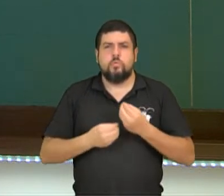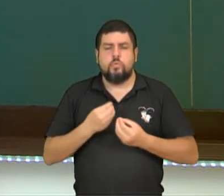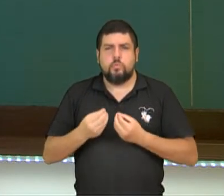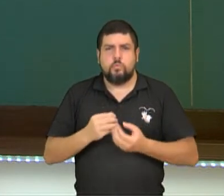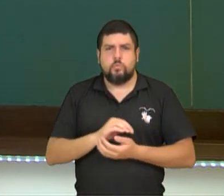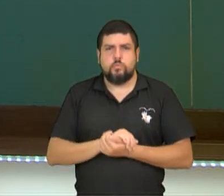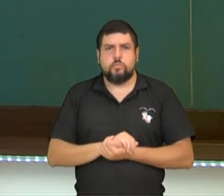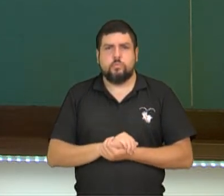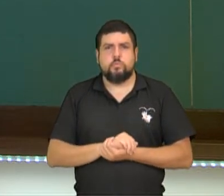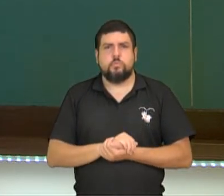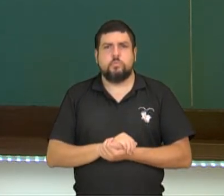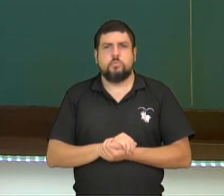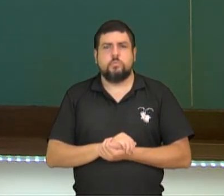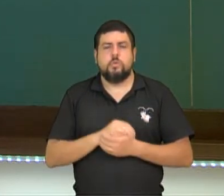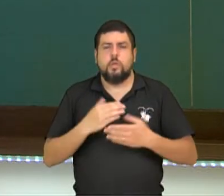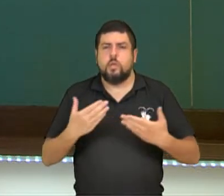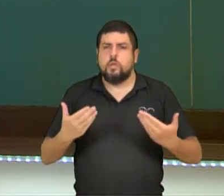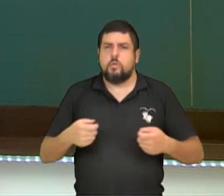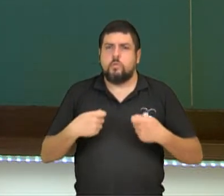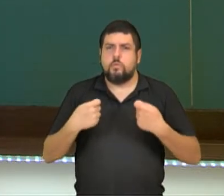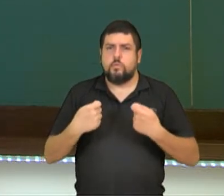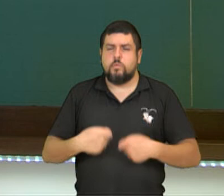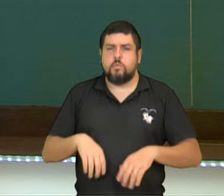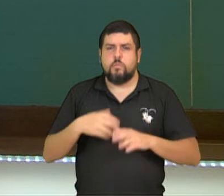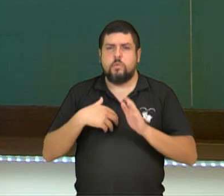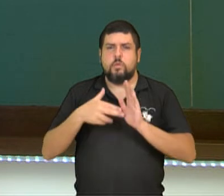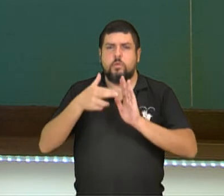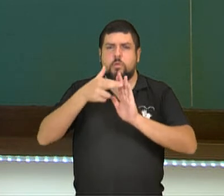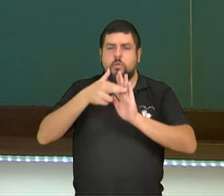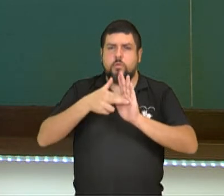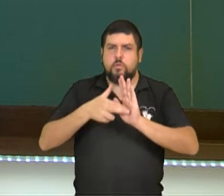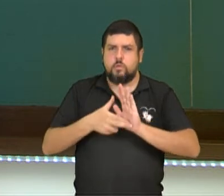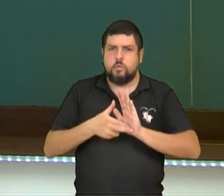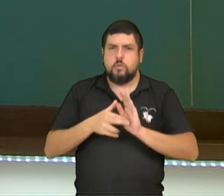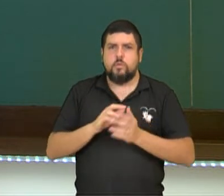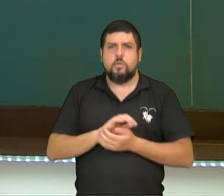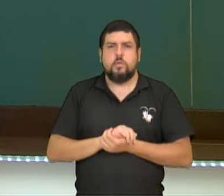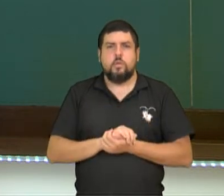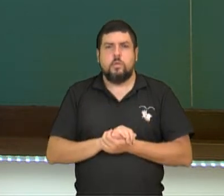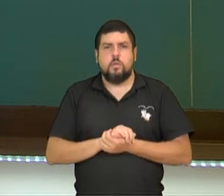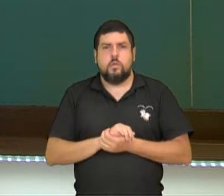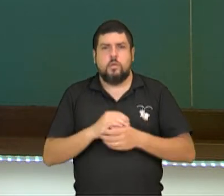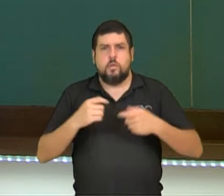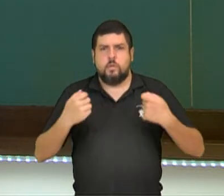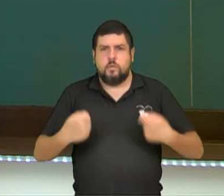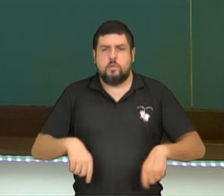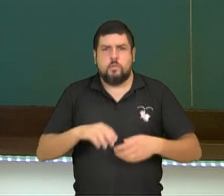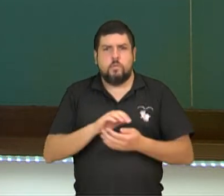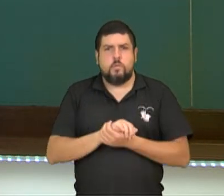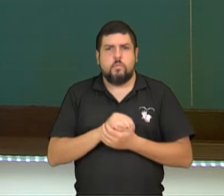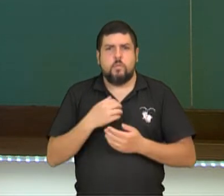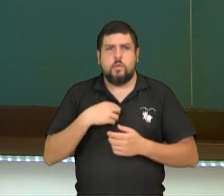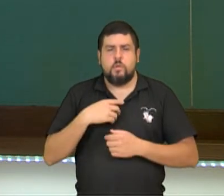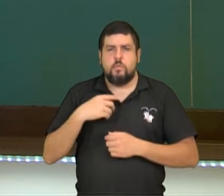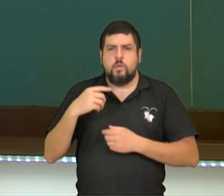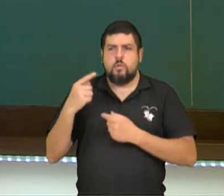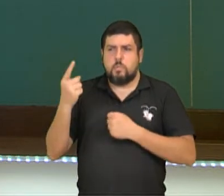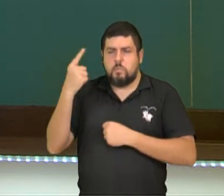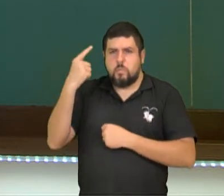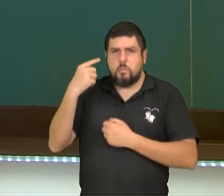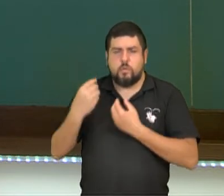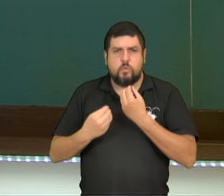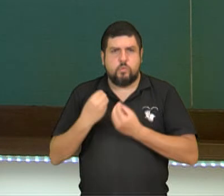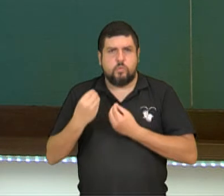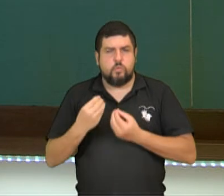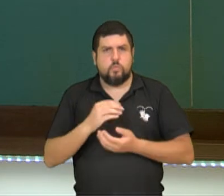como agir. Então, nós não precisamos dessas regras externas. Nós não precisamos de autoridade nos dizendo como agir.